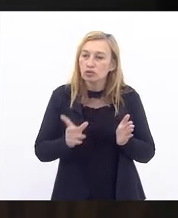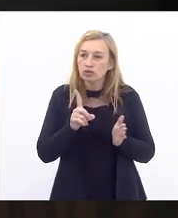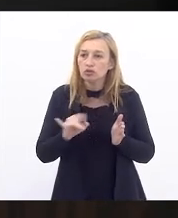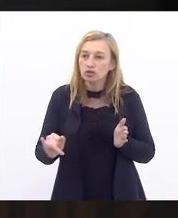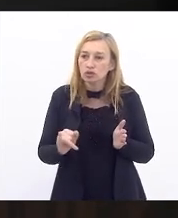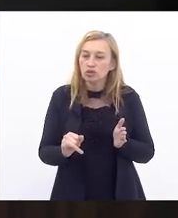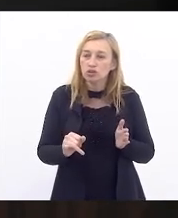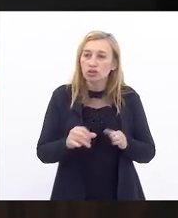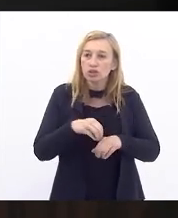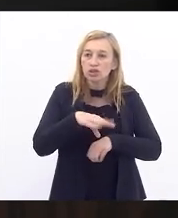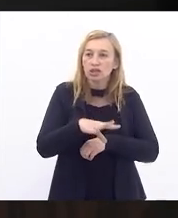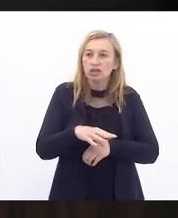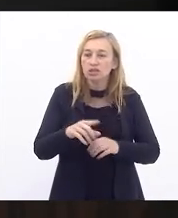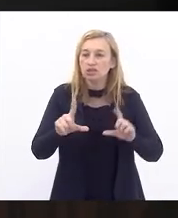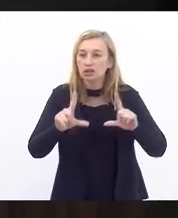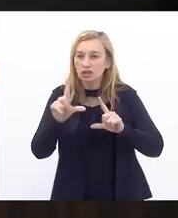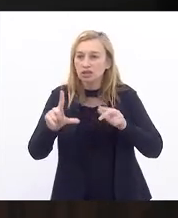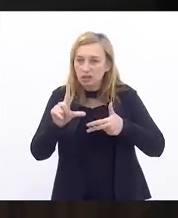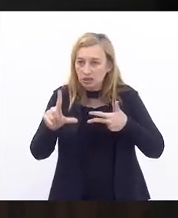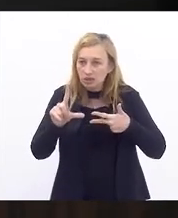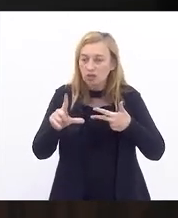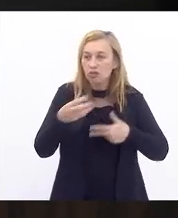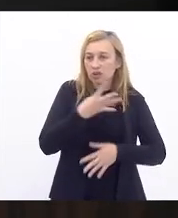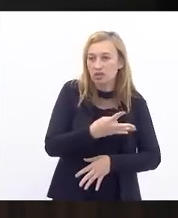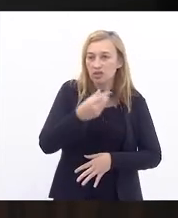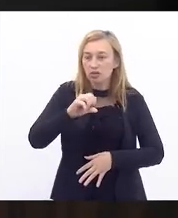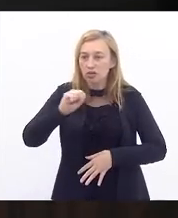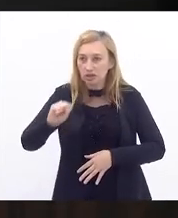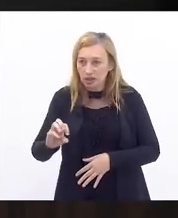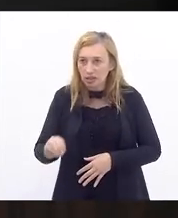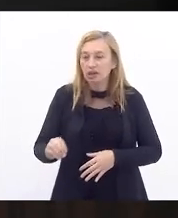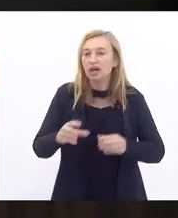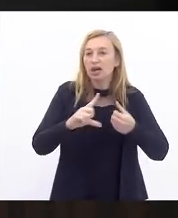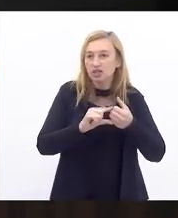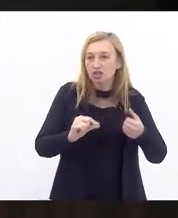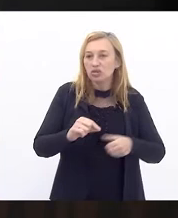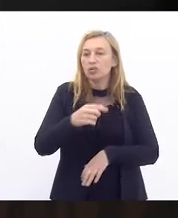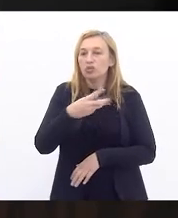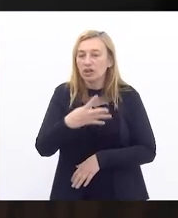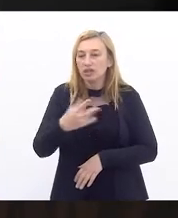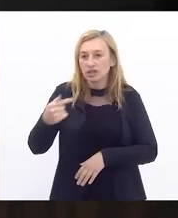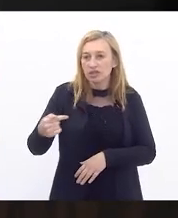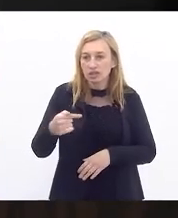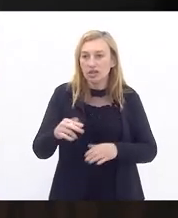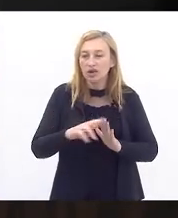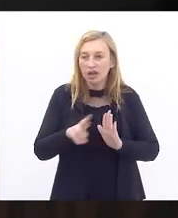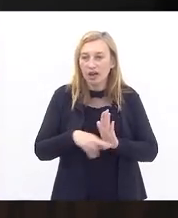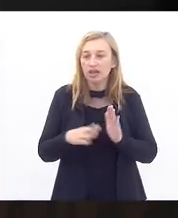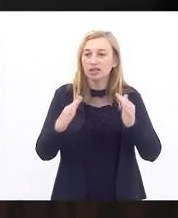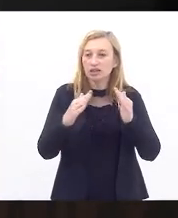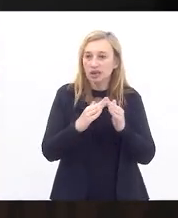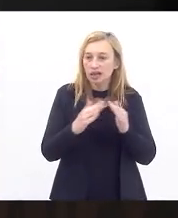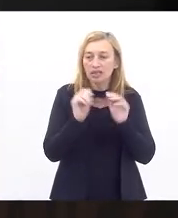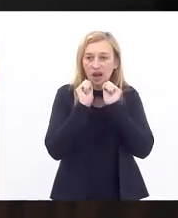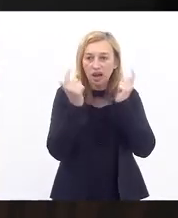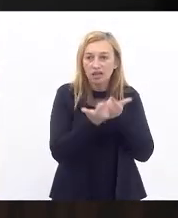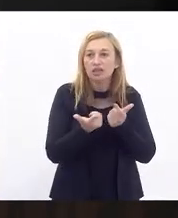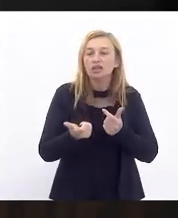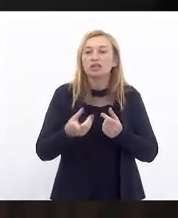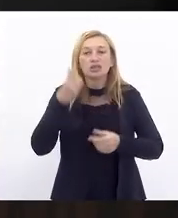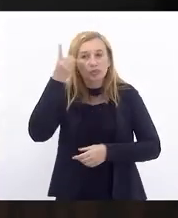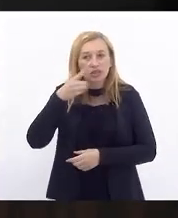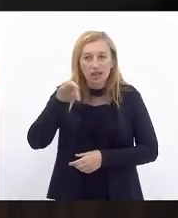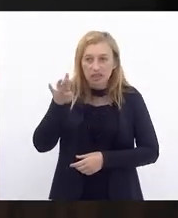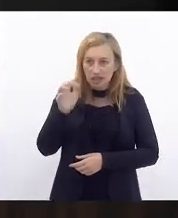dia, da indicação legislativa 480, de acordo com o artigo 47, regimento interno da lei, de autoria, deputado Adriana